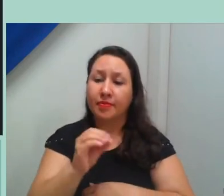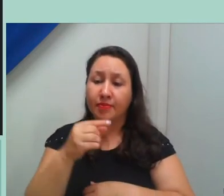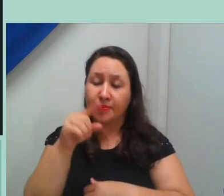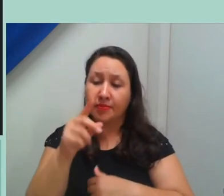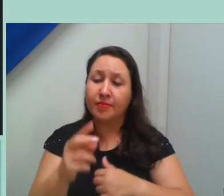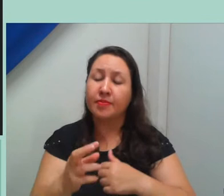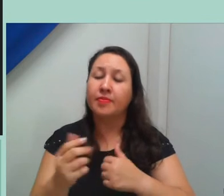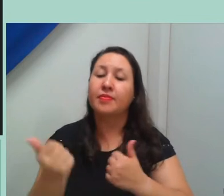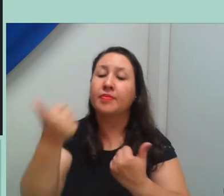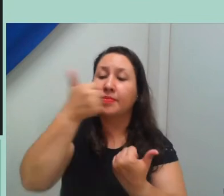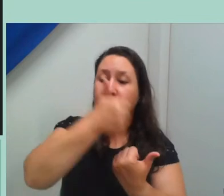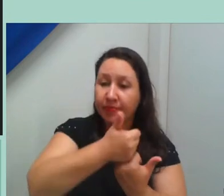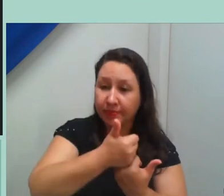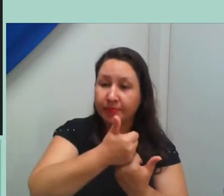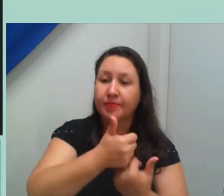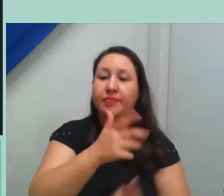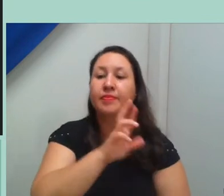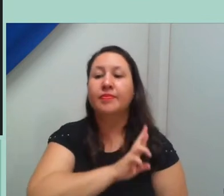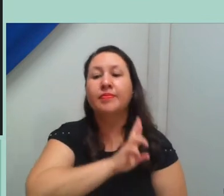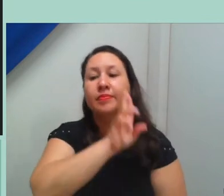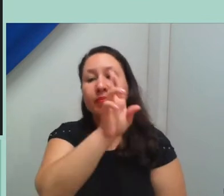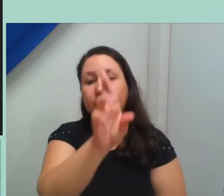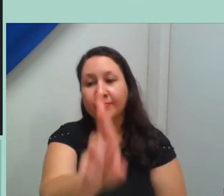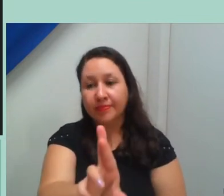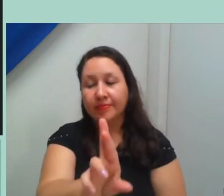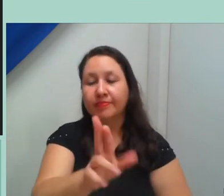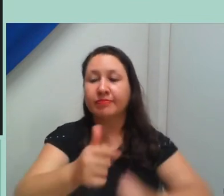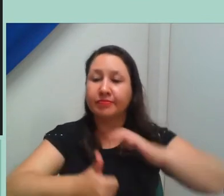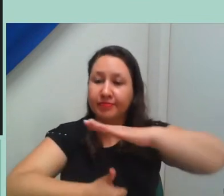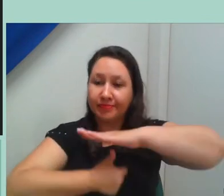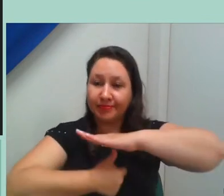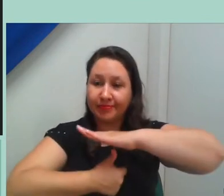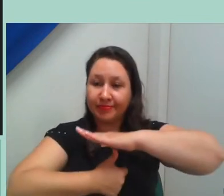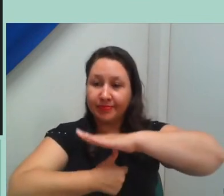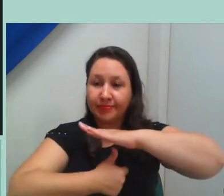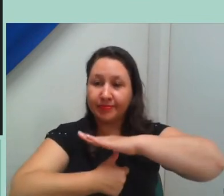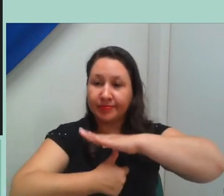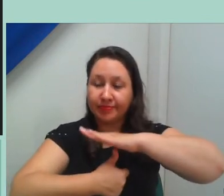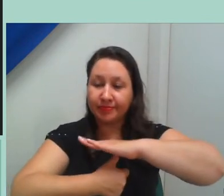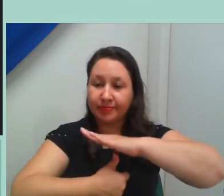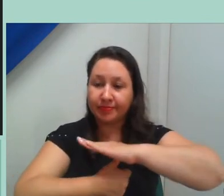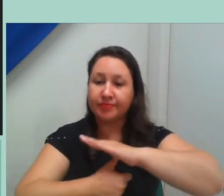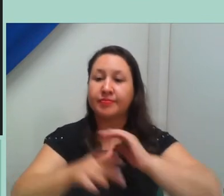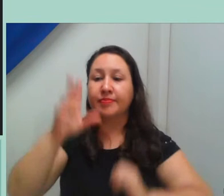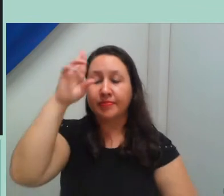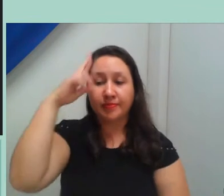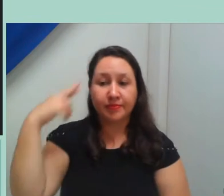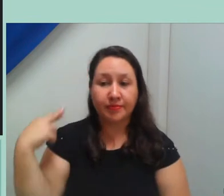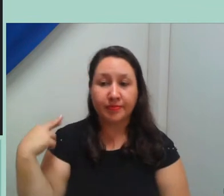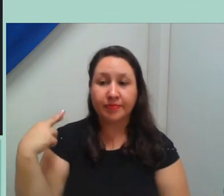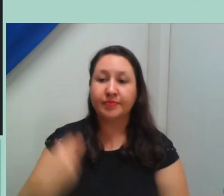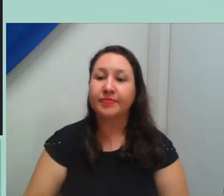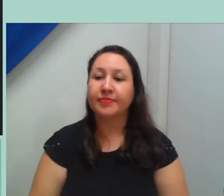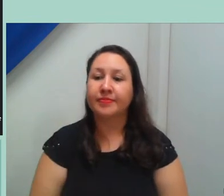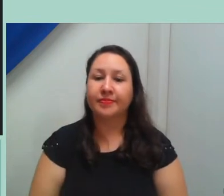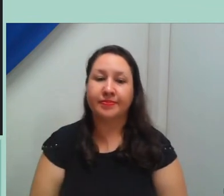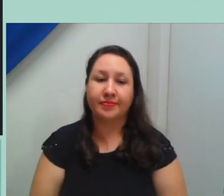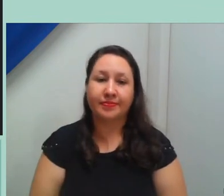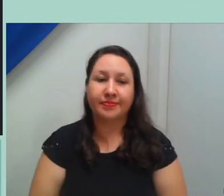ato representando a reitora do Instituto Federal do Acre, professora Rosana Cavalcante dos Santos.